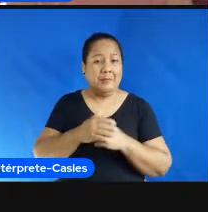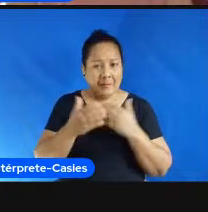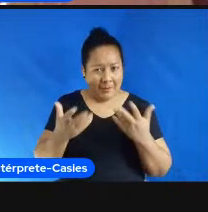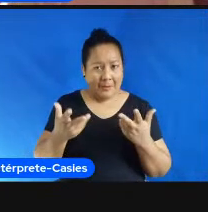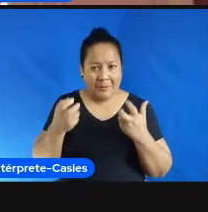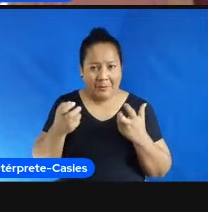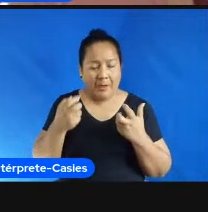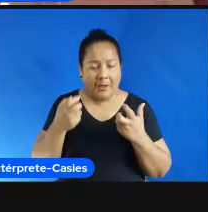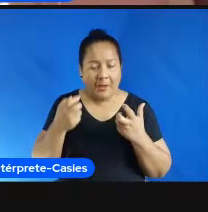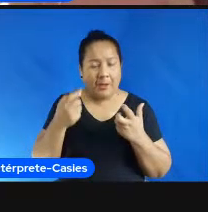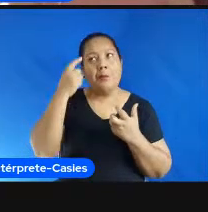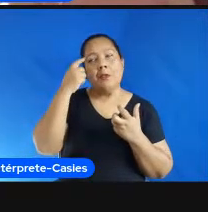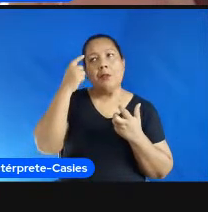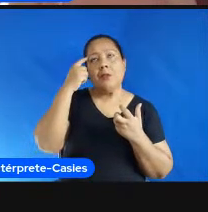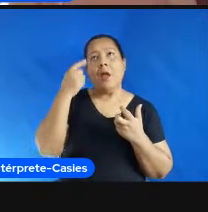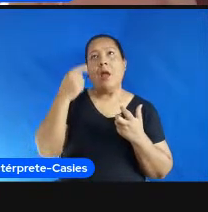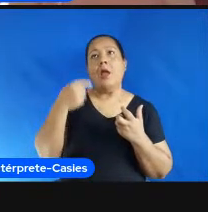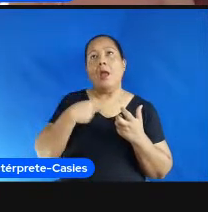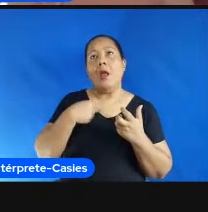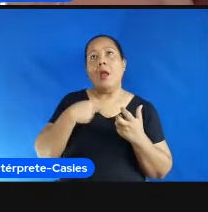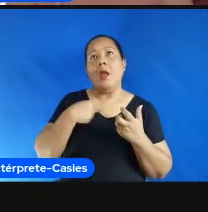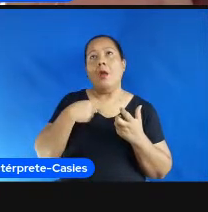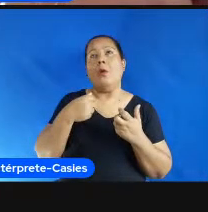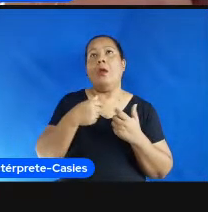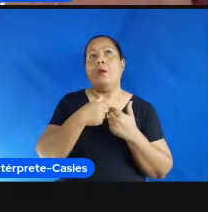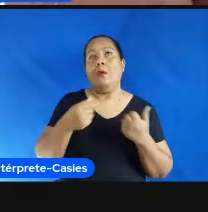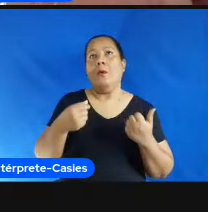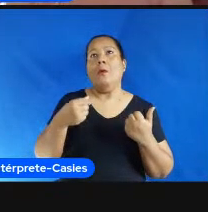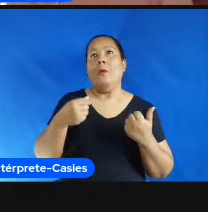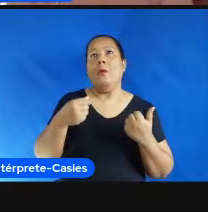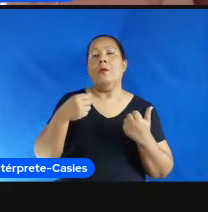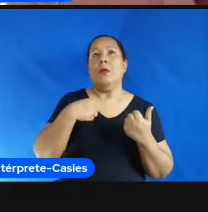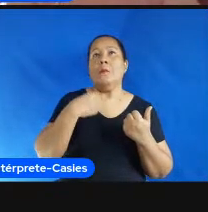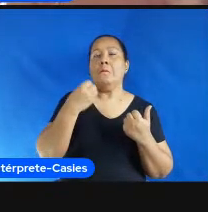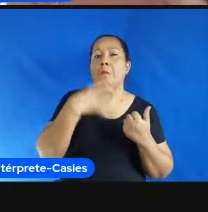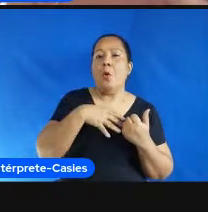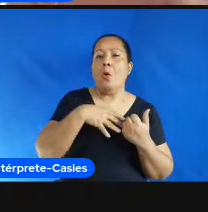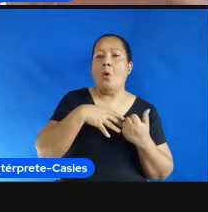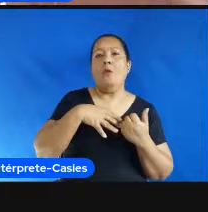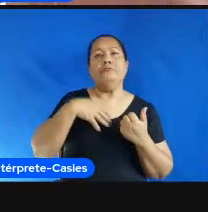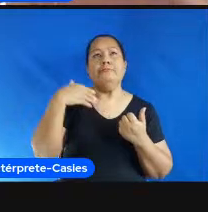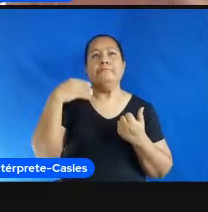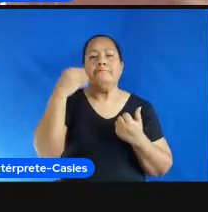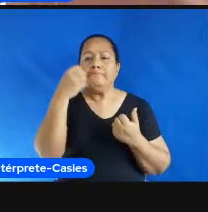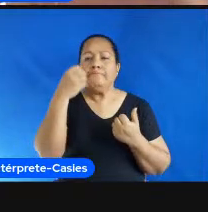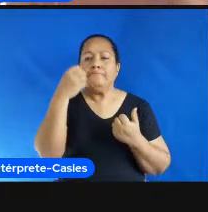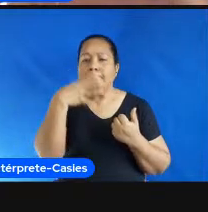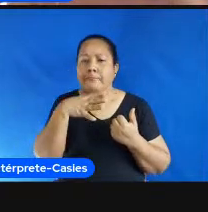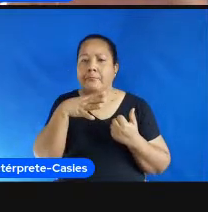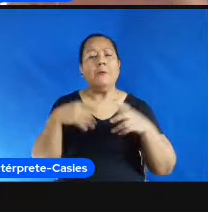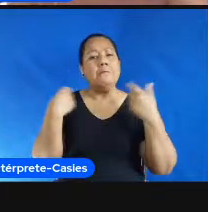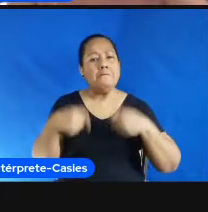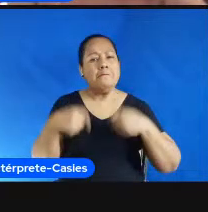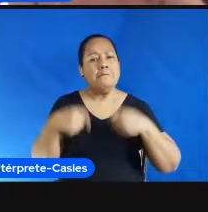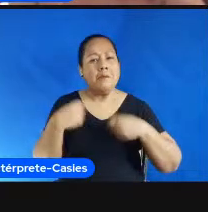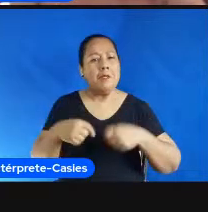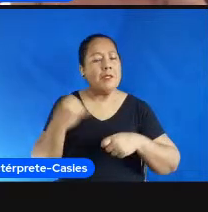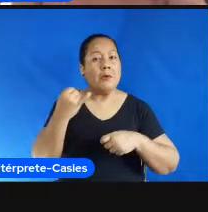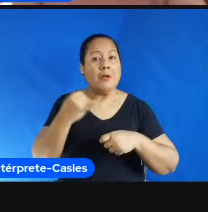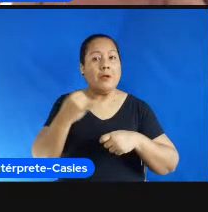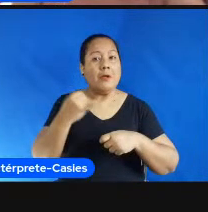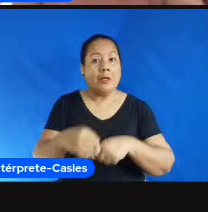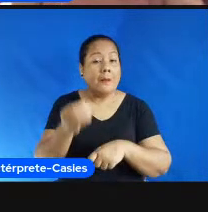experiência boa tem que ser uma experiência boa e que dure tempo né que eu consiga estar nesse projeto se eu vou lá três meses isso